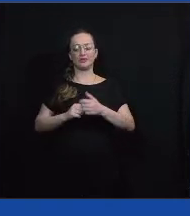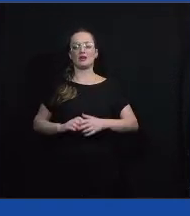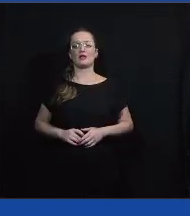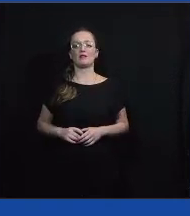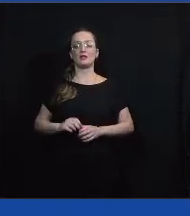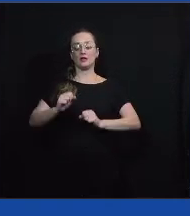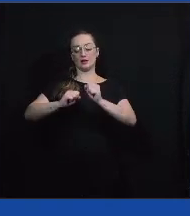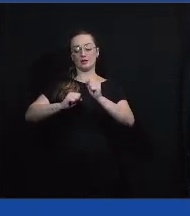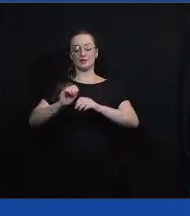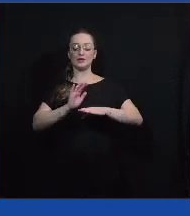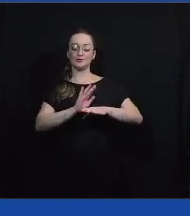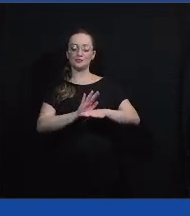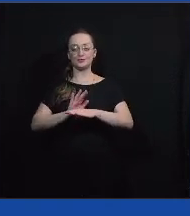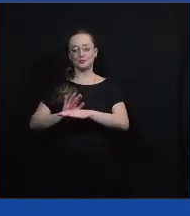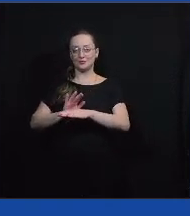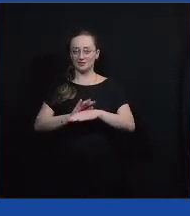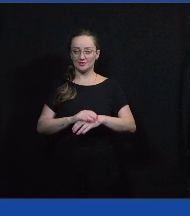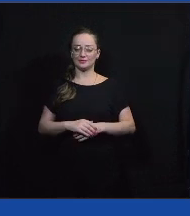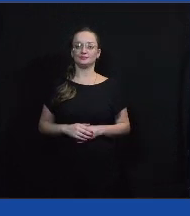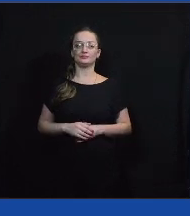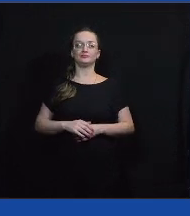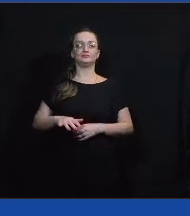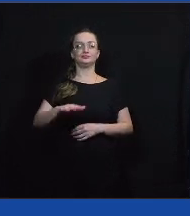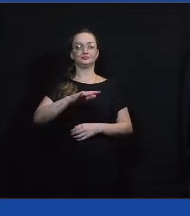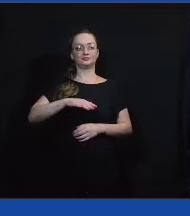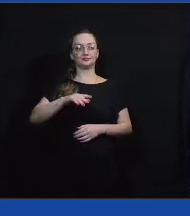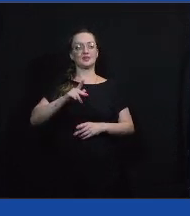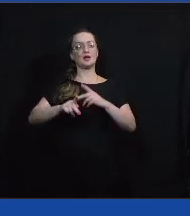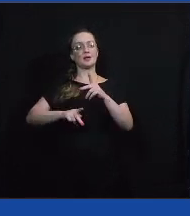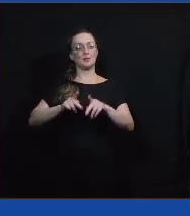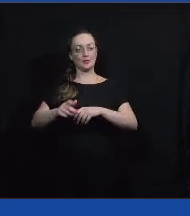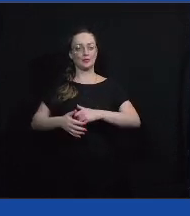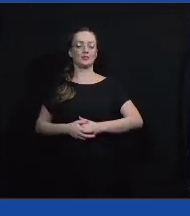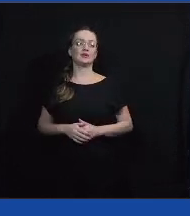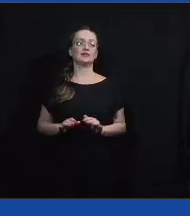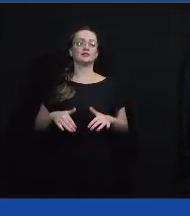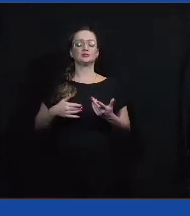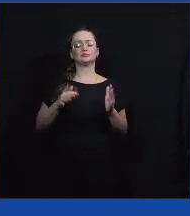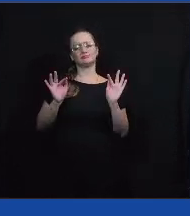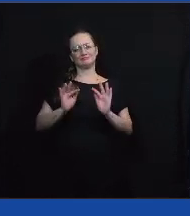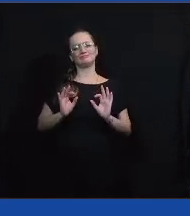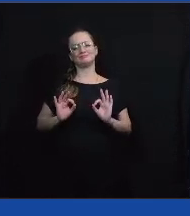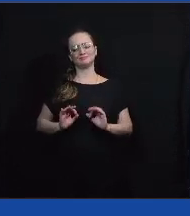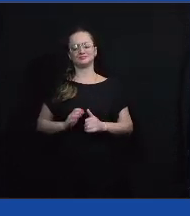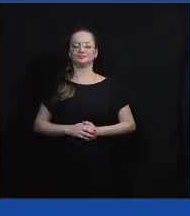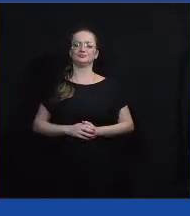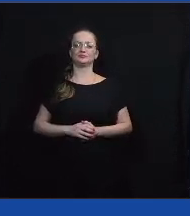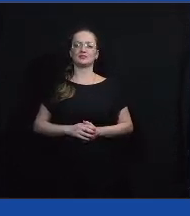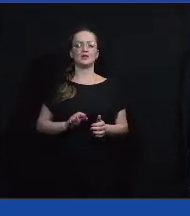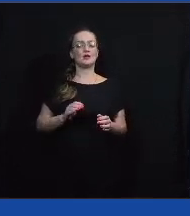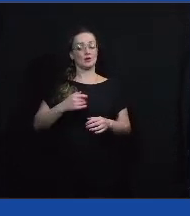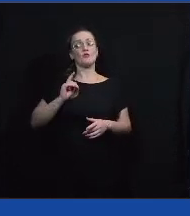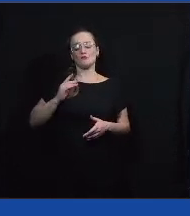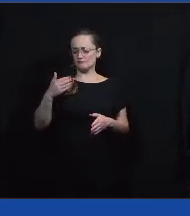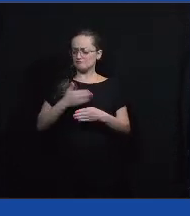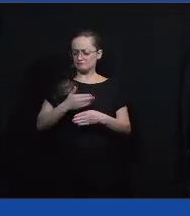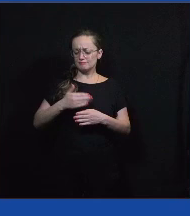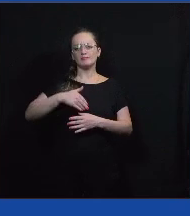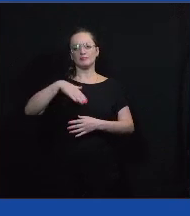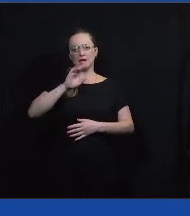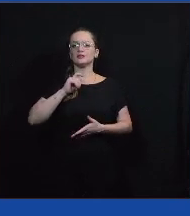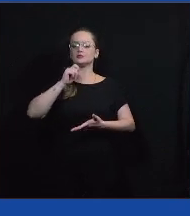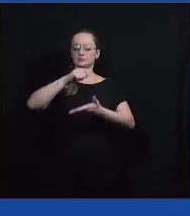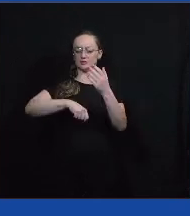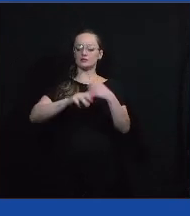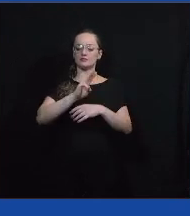ajudando na área pública, então estou muito feliz, com certeza vou participar demais, vou me inscrever no